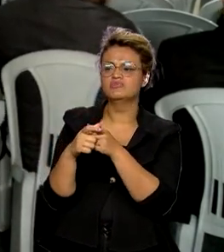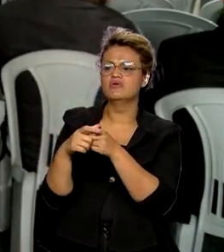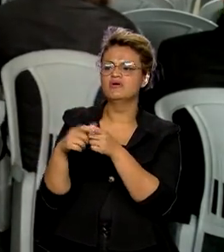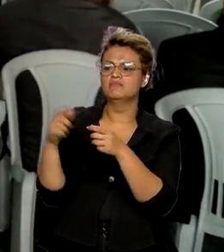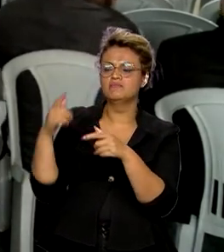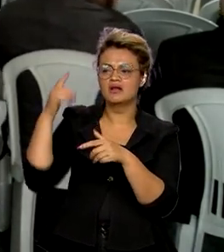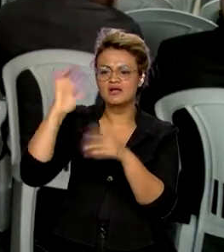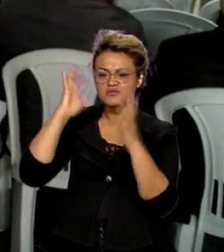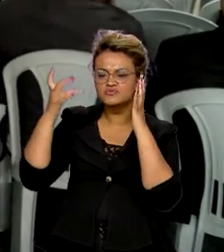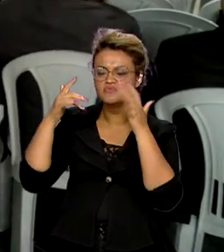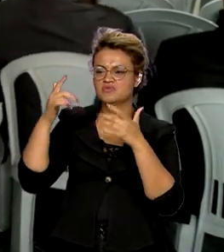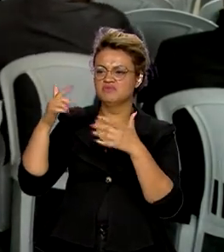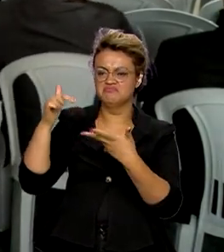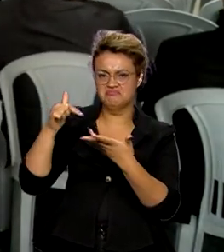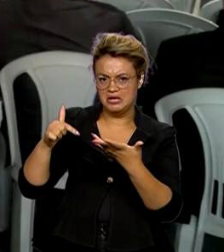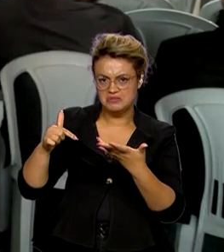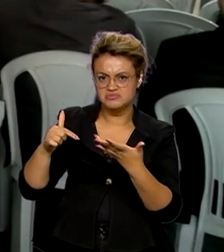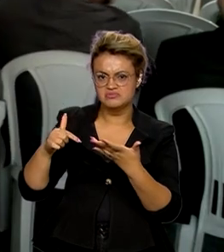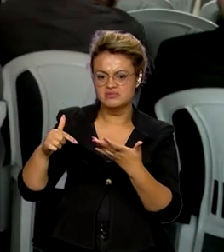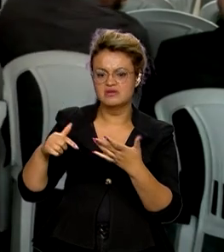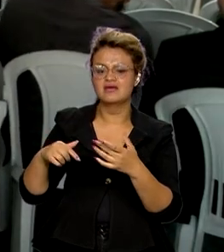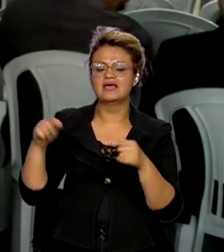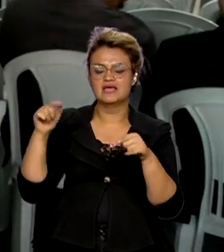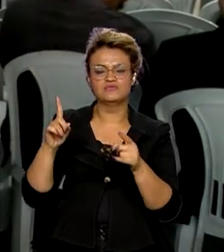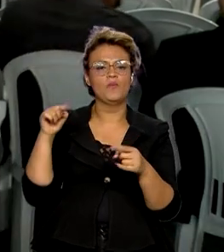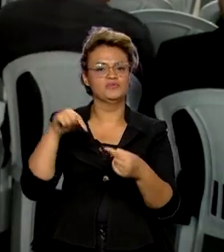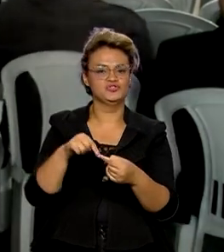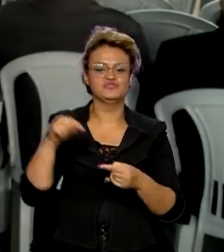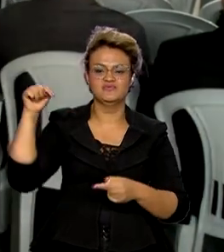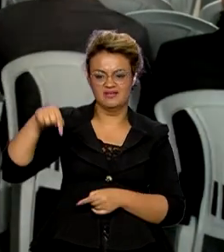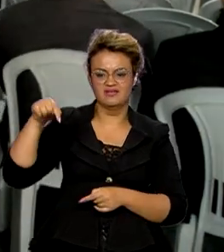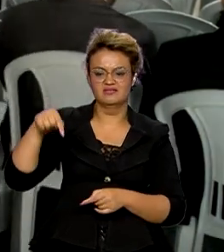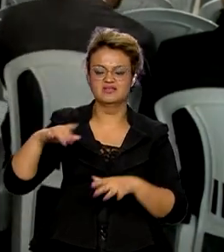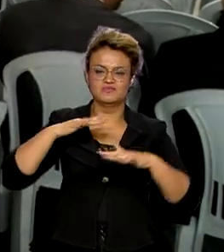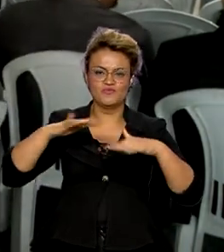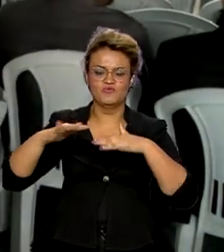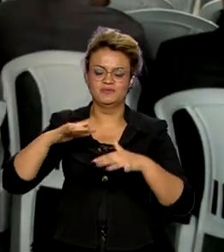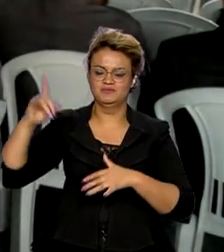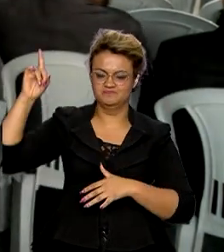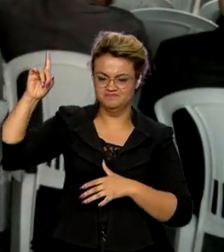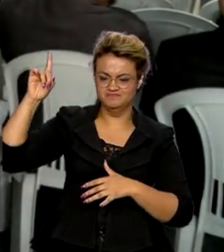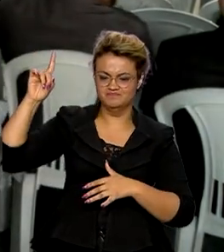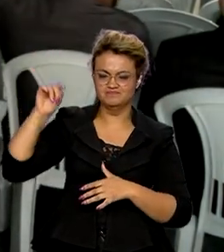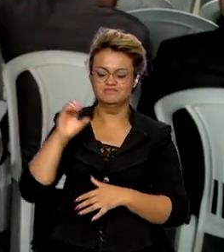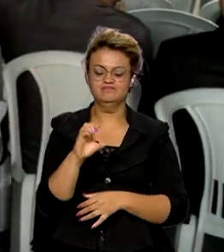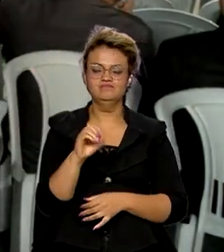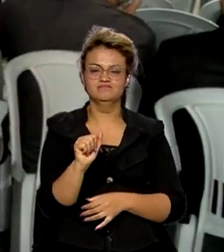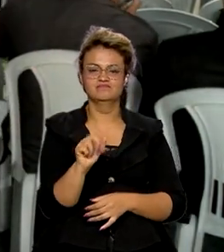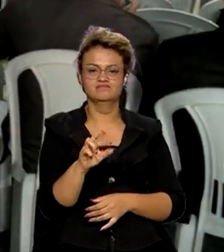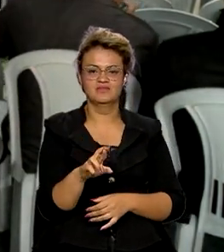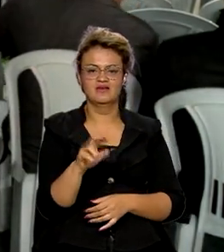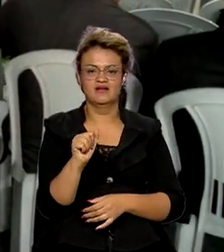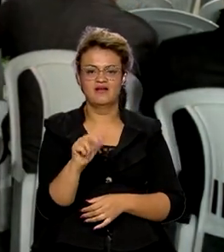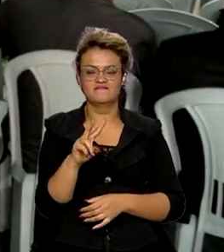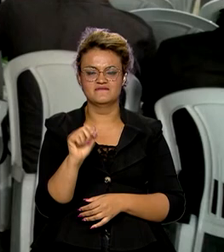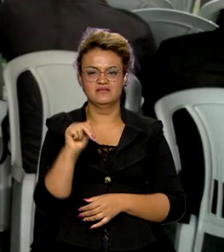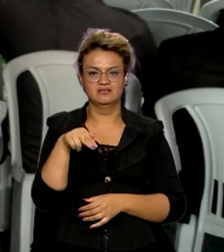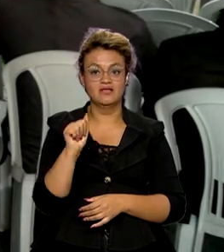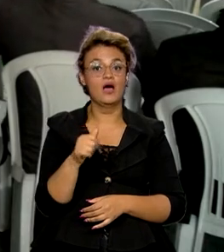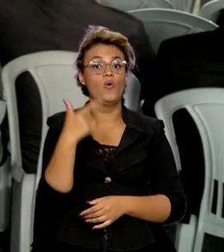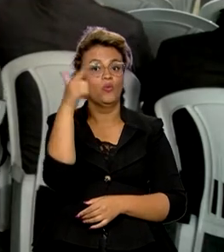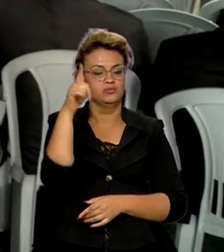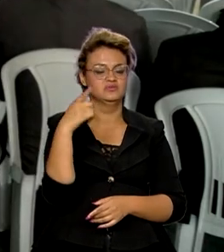soluções do governo federal. Este é um dos objetivos das caravanas. As próximas, inclusive, já estão